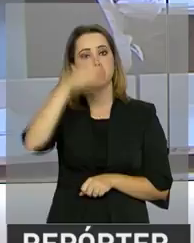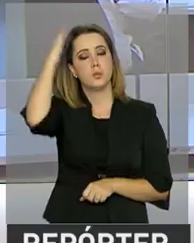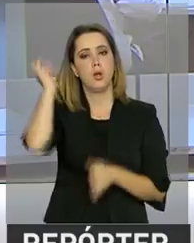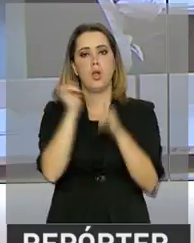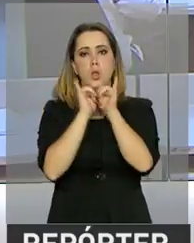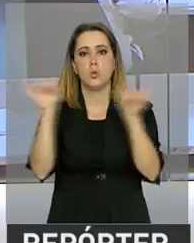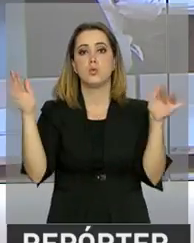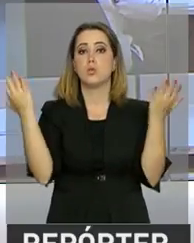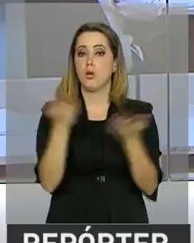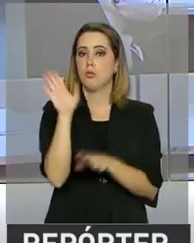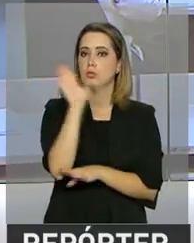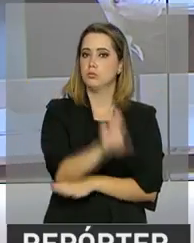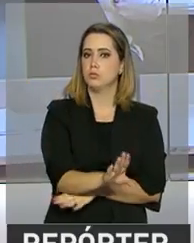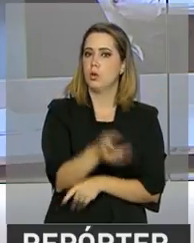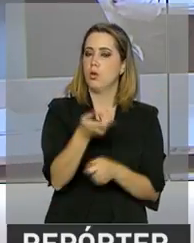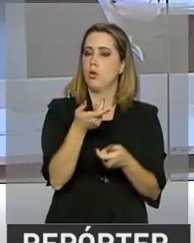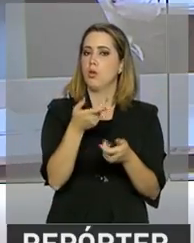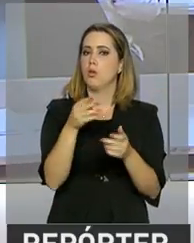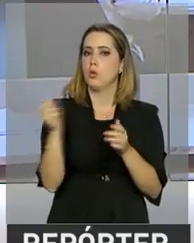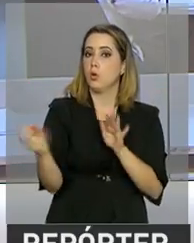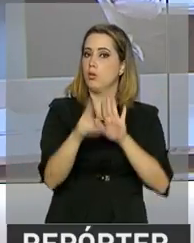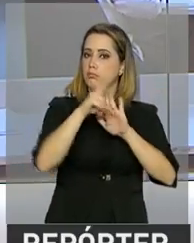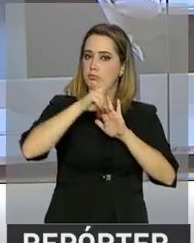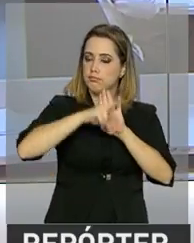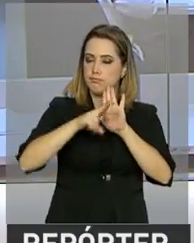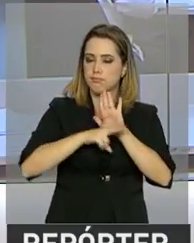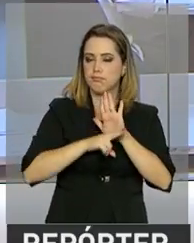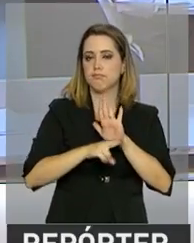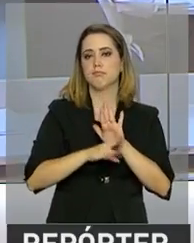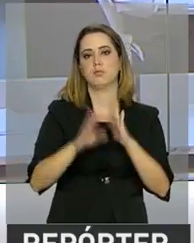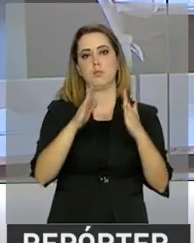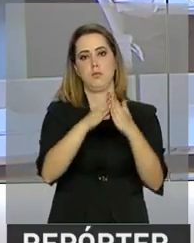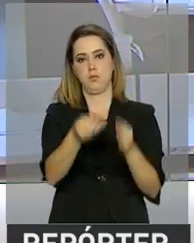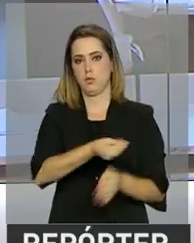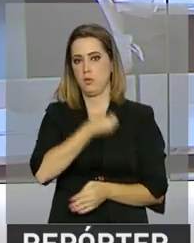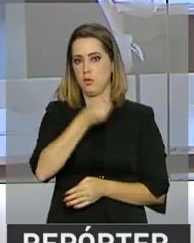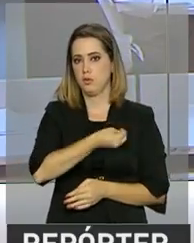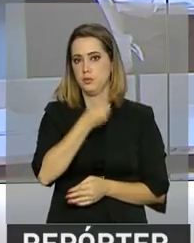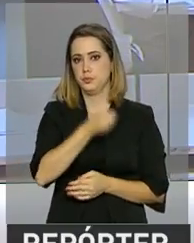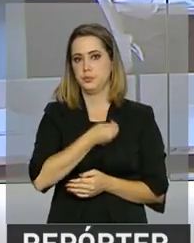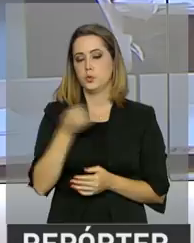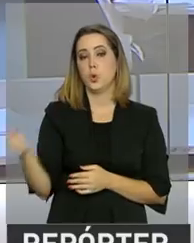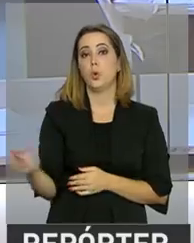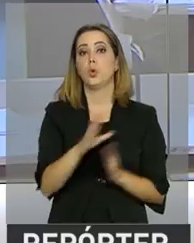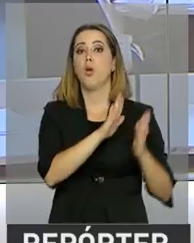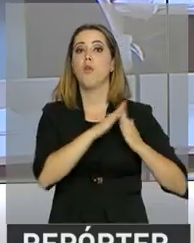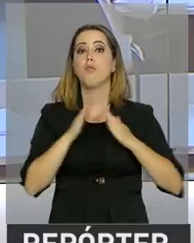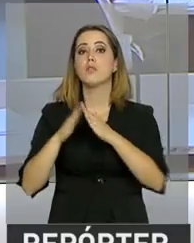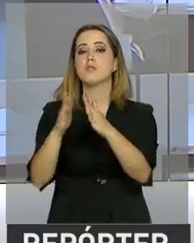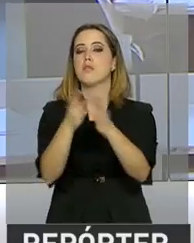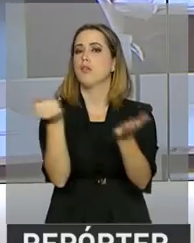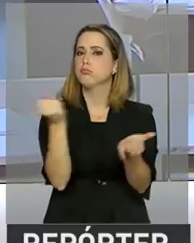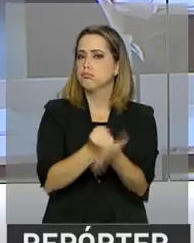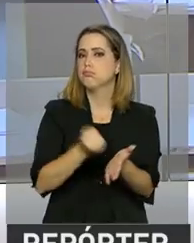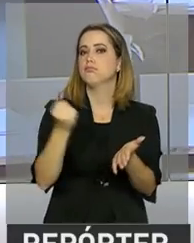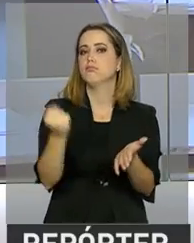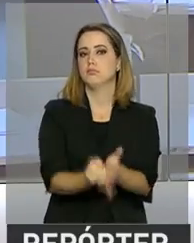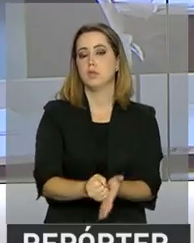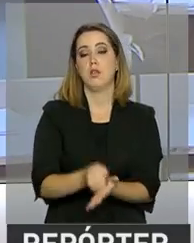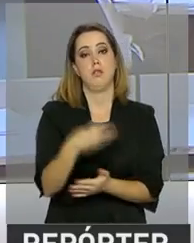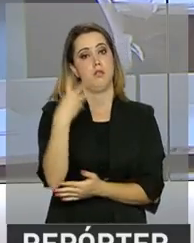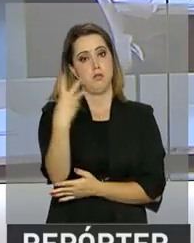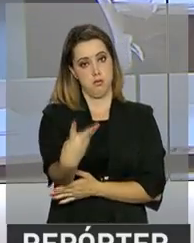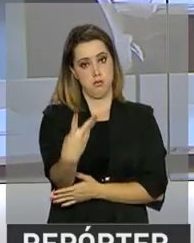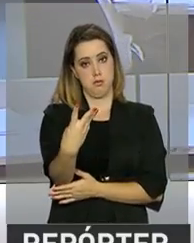Temer anuncia agora à tarde ajustes no programa Minha Casa Minha Vida. Novas unidades serão contratadas e a terceira